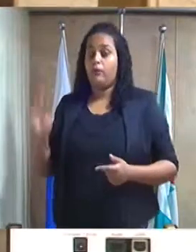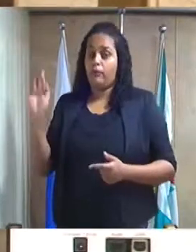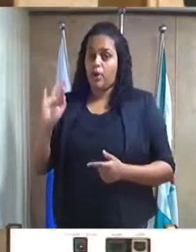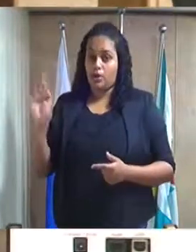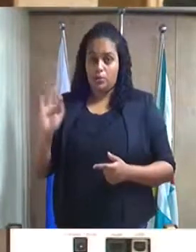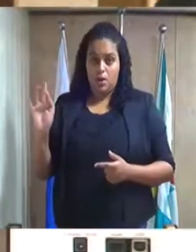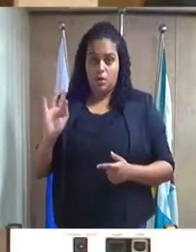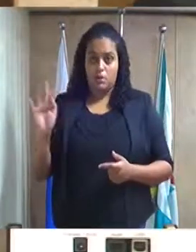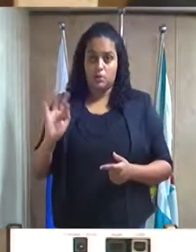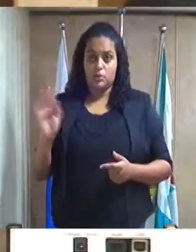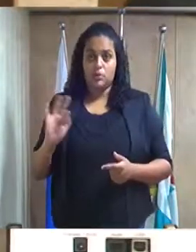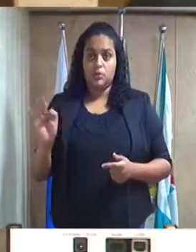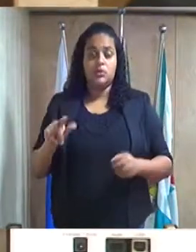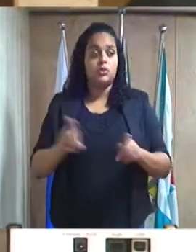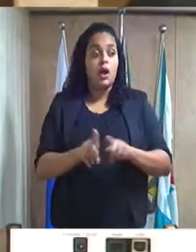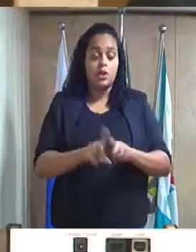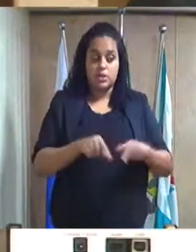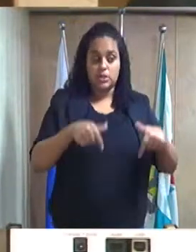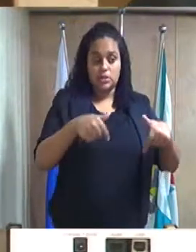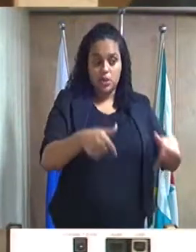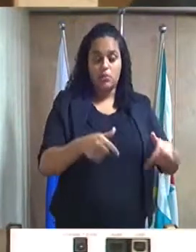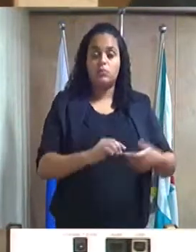custeio das ações supracitadas.